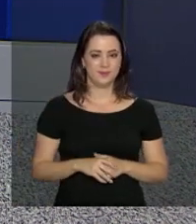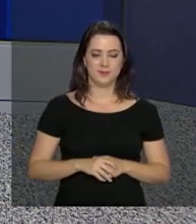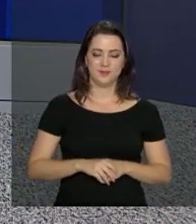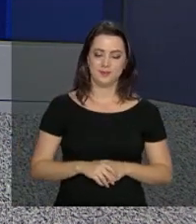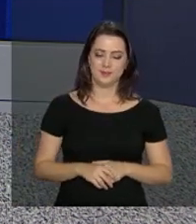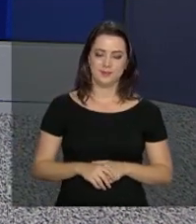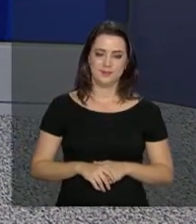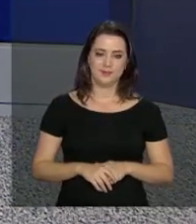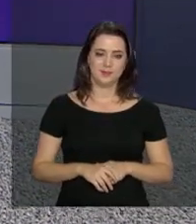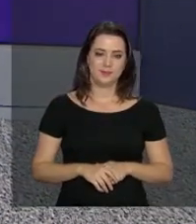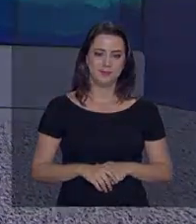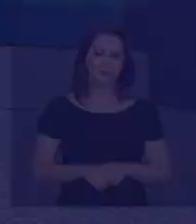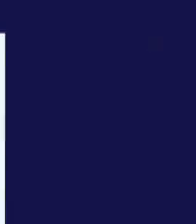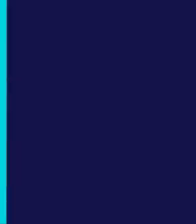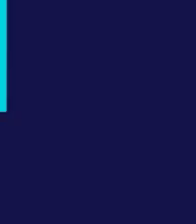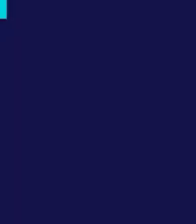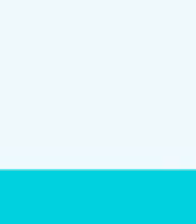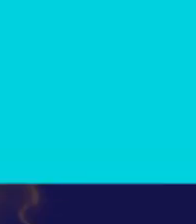do Governo Federal.